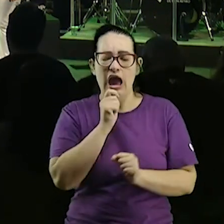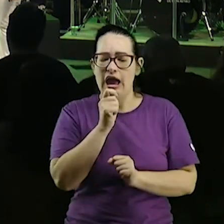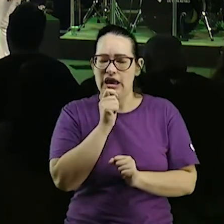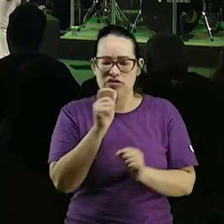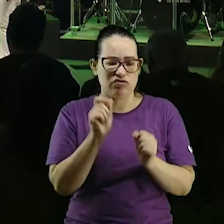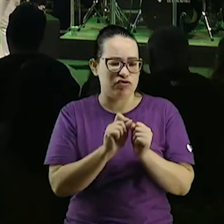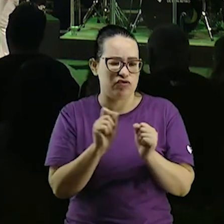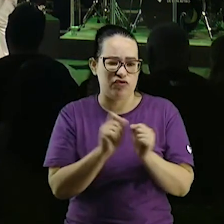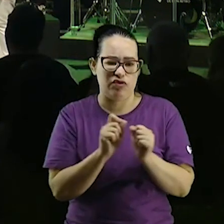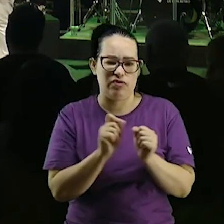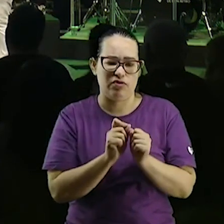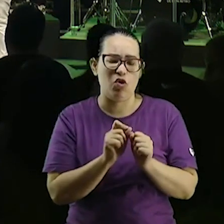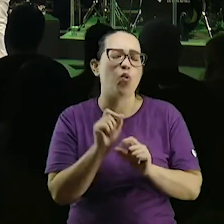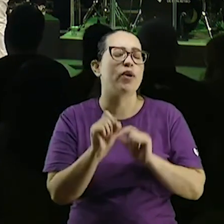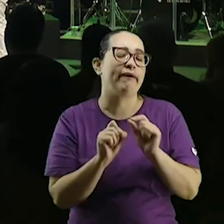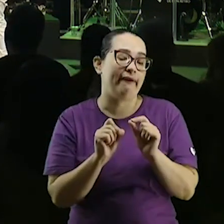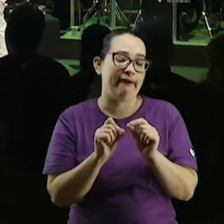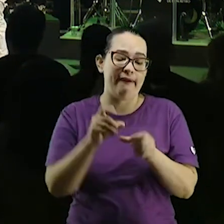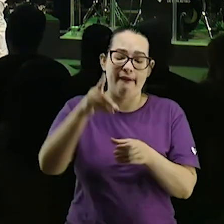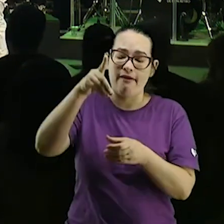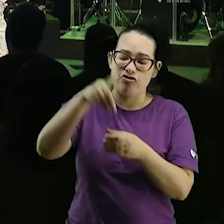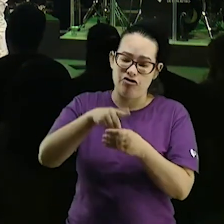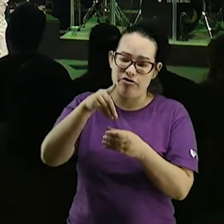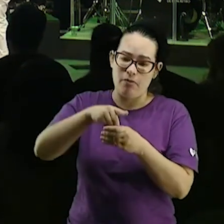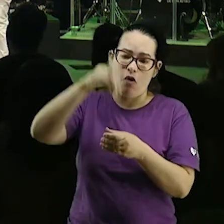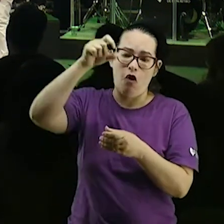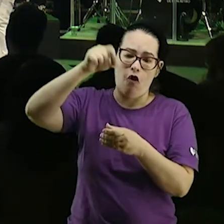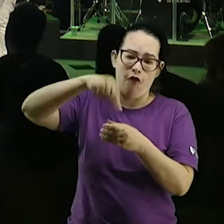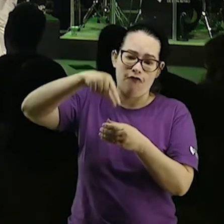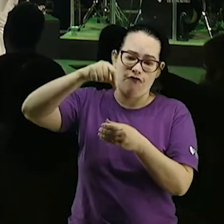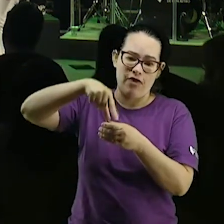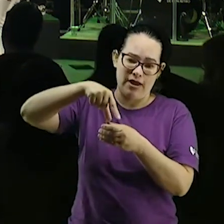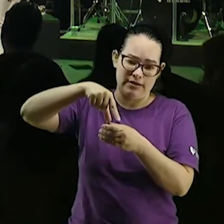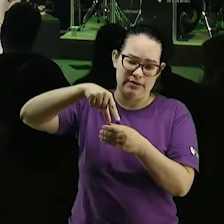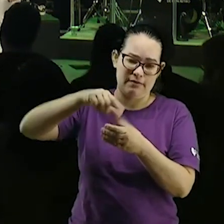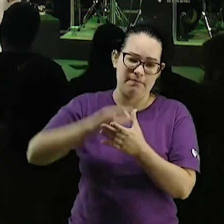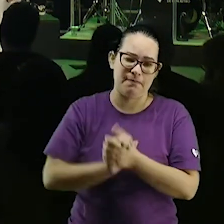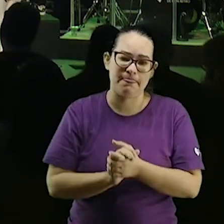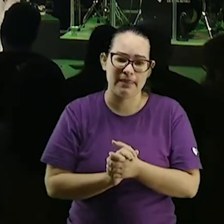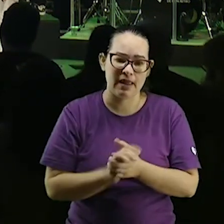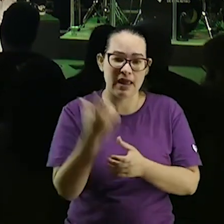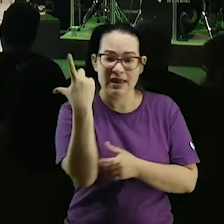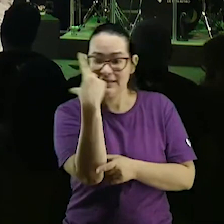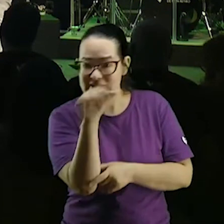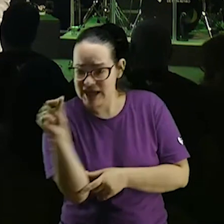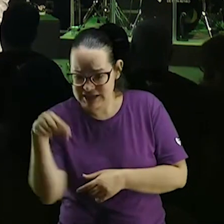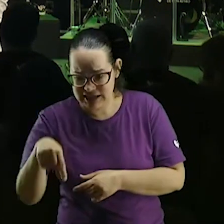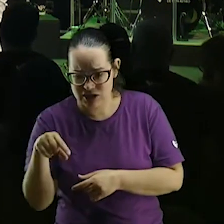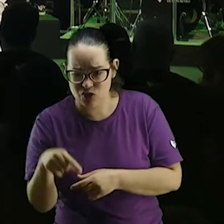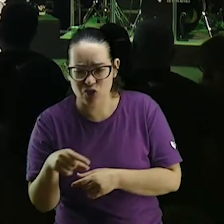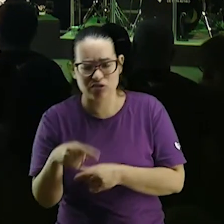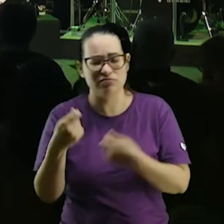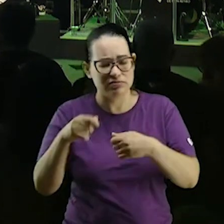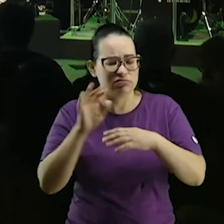a sua oferta e o seu dízimo gente vou convidar você não saia daqui hoje sem deixar uma oferta faz isso não